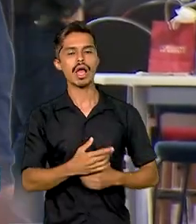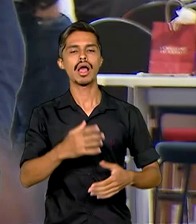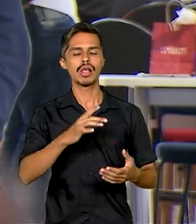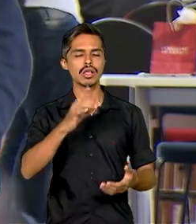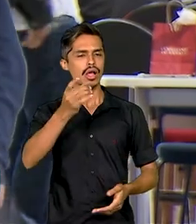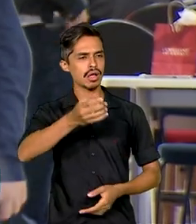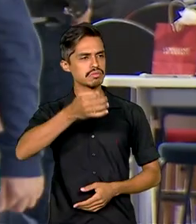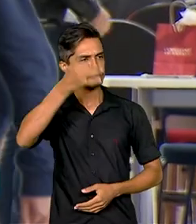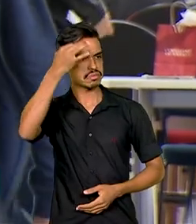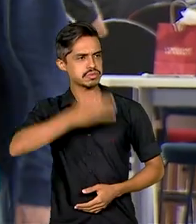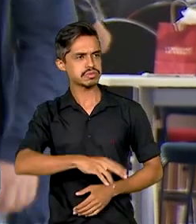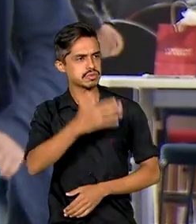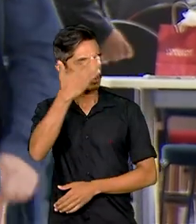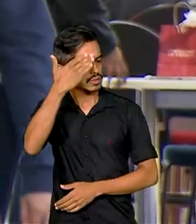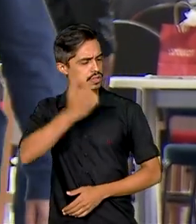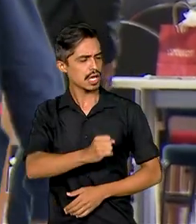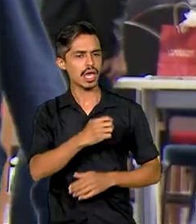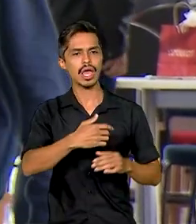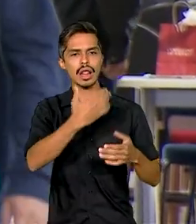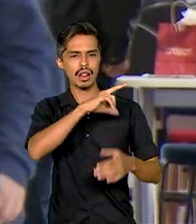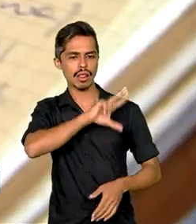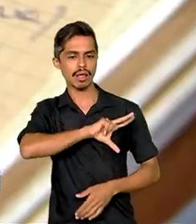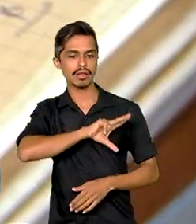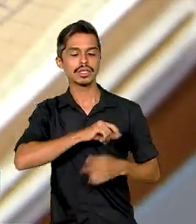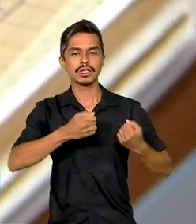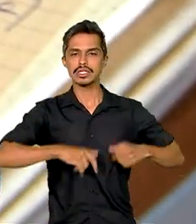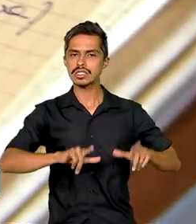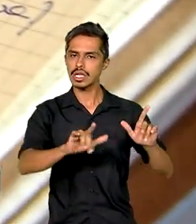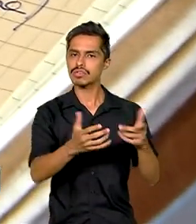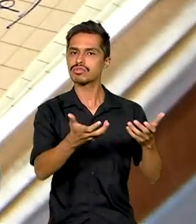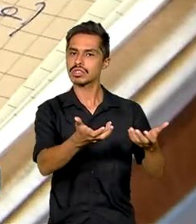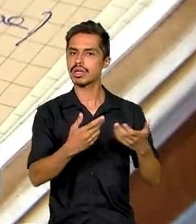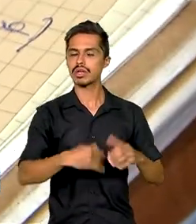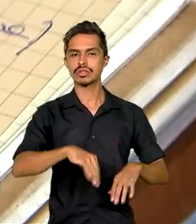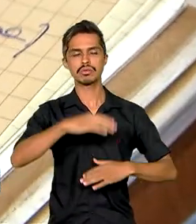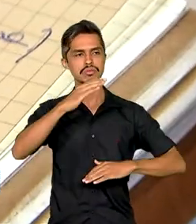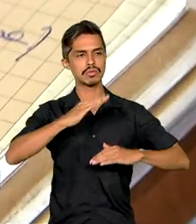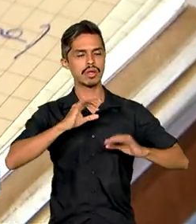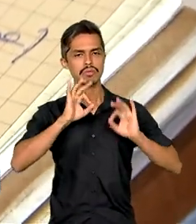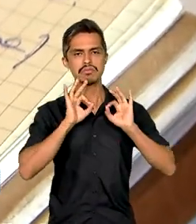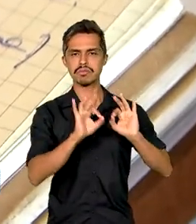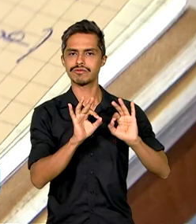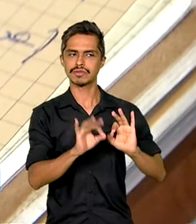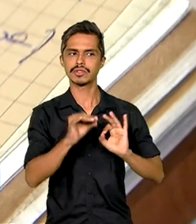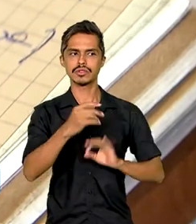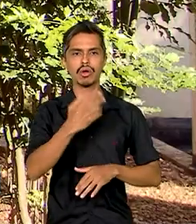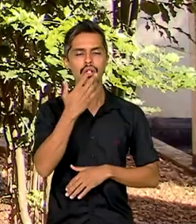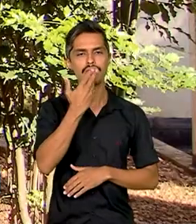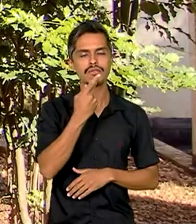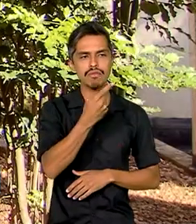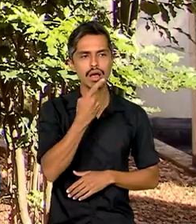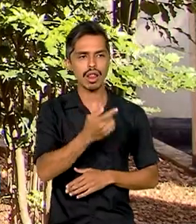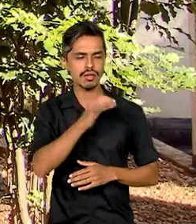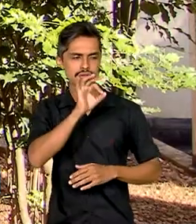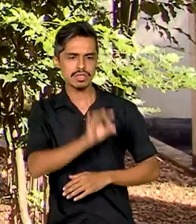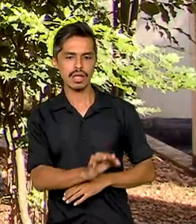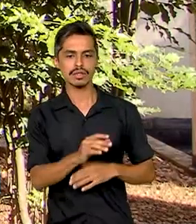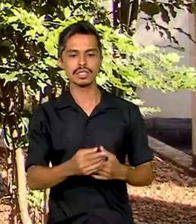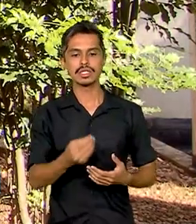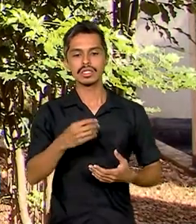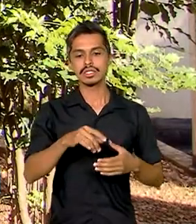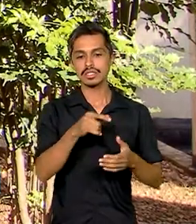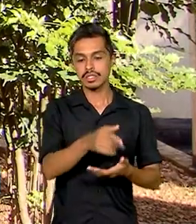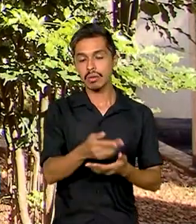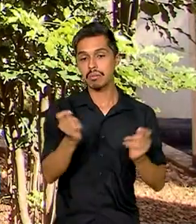portuguesa e obterem um certificado de proficiência no idioma reconhecido pelo governo brasileiro podem